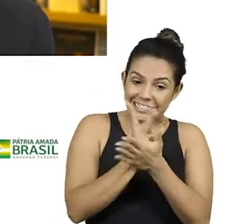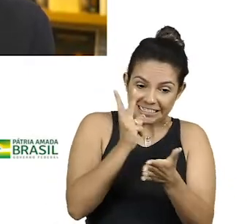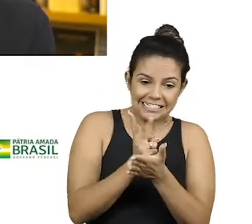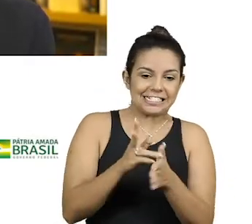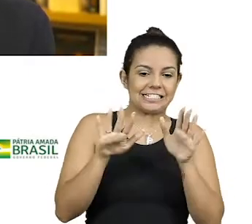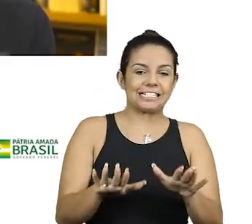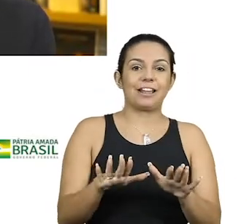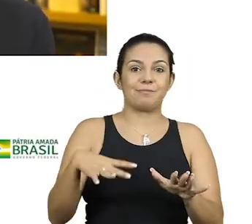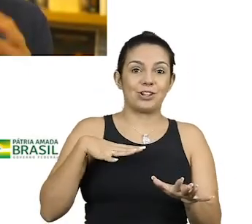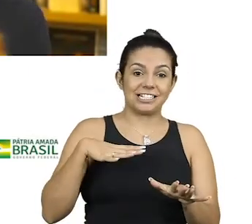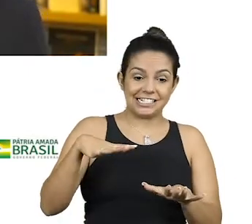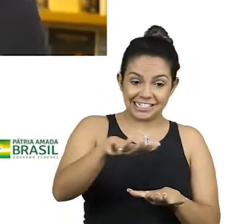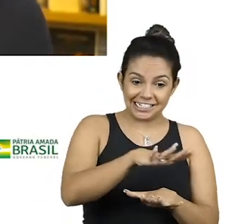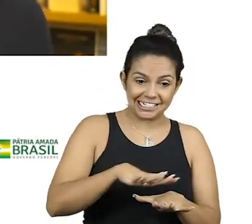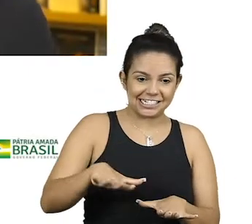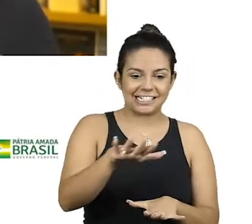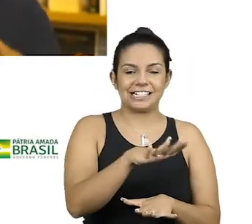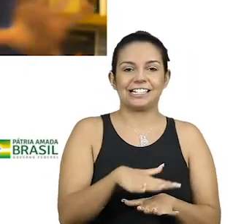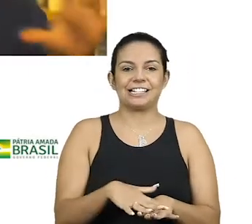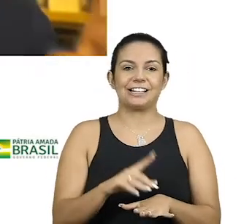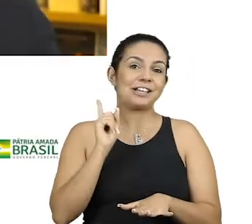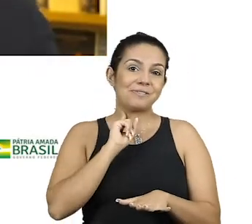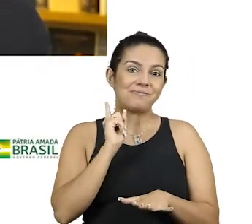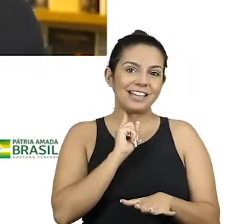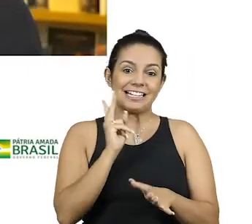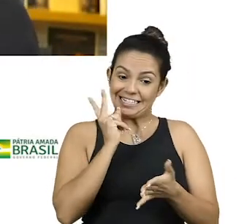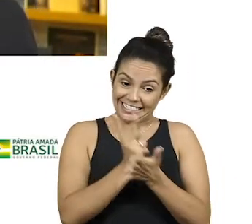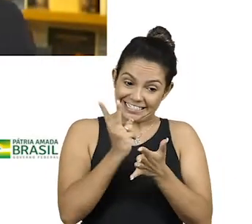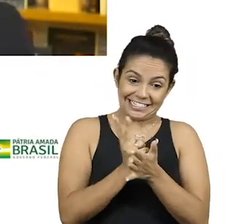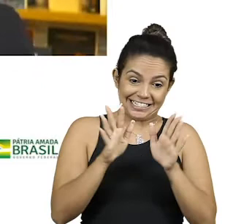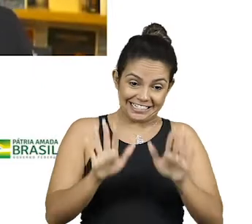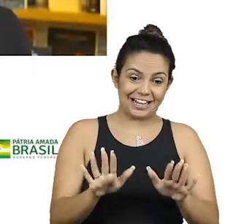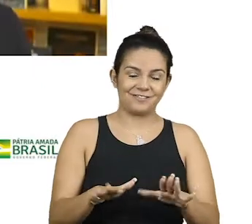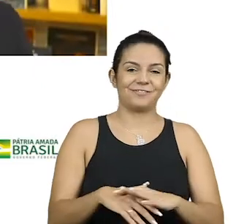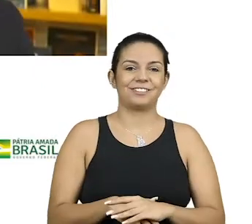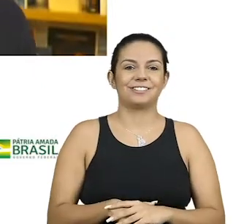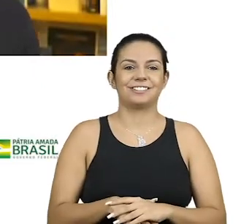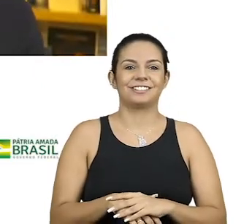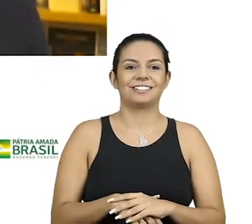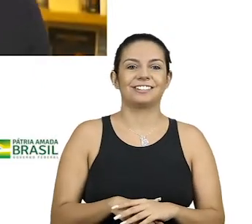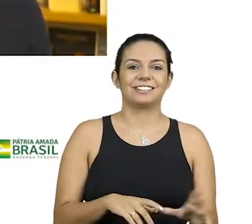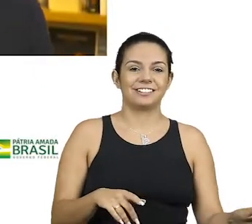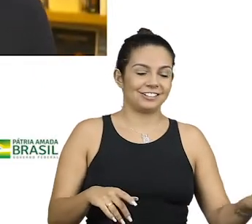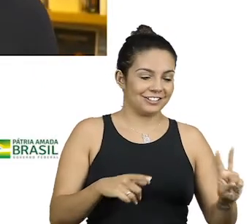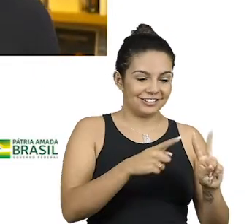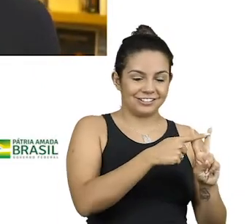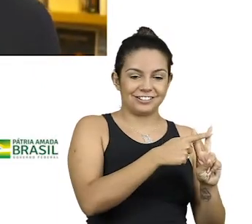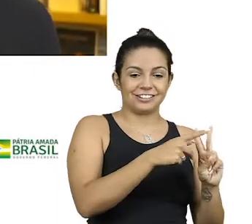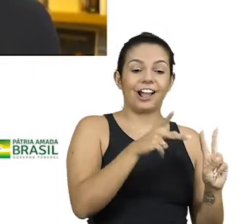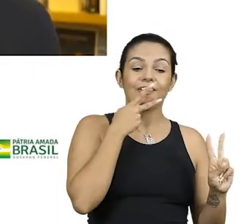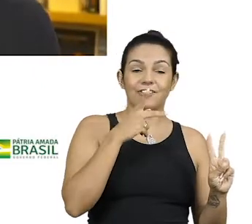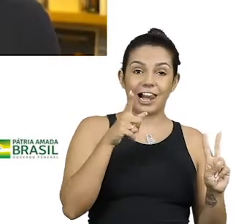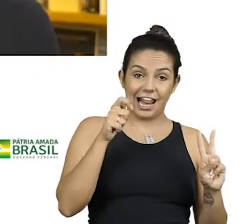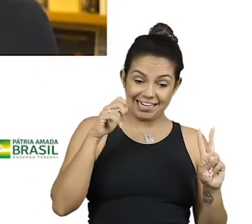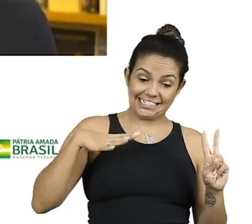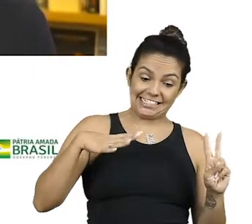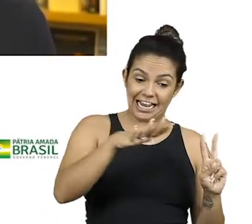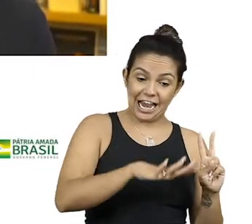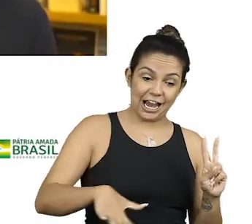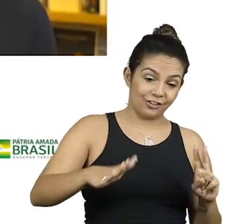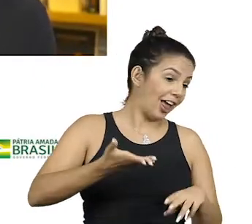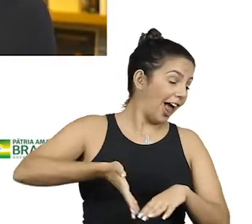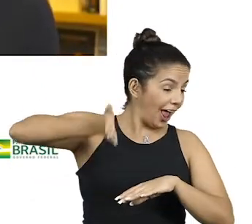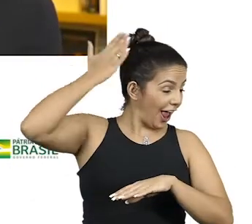sempre ali. O Centrão está que nem em Minas, onde sempre esteve. Se for abstrair o Centrão, está lá no Império.